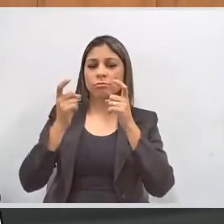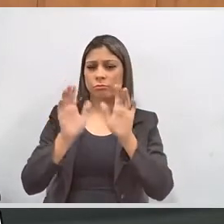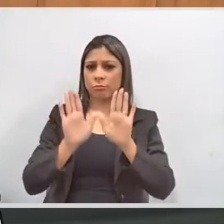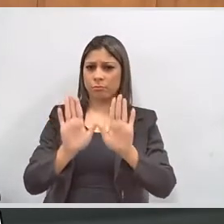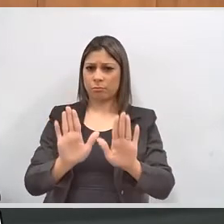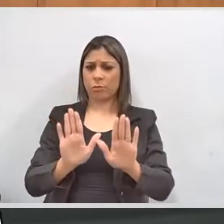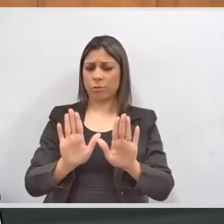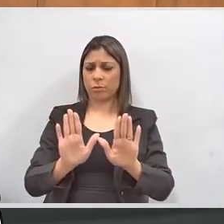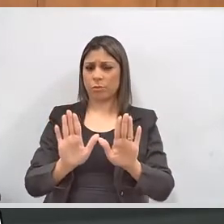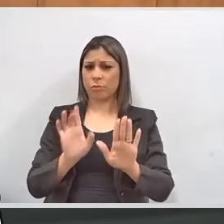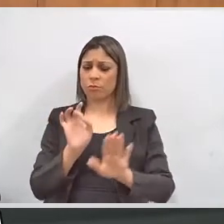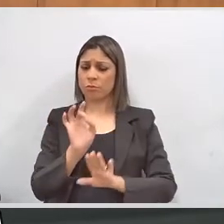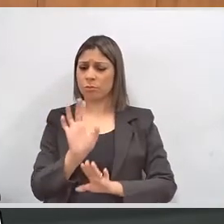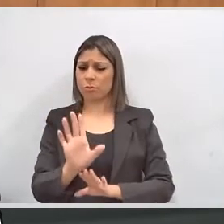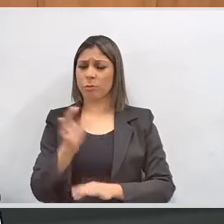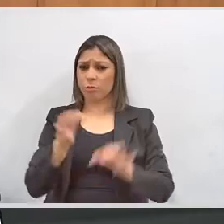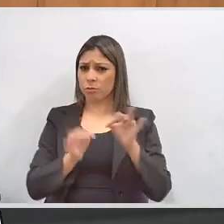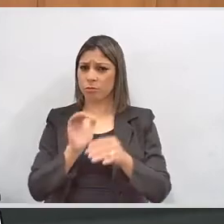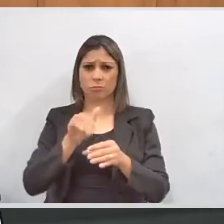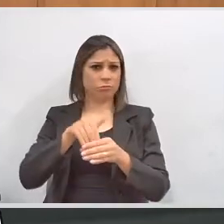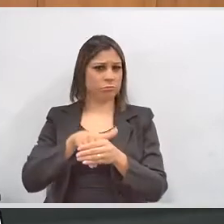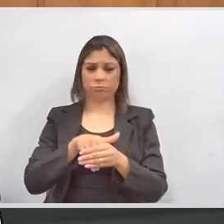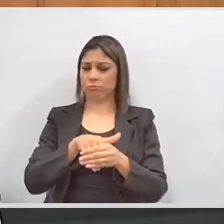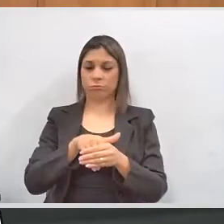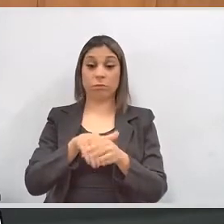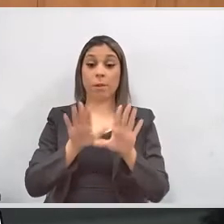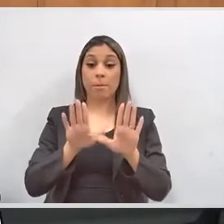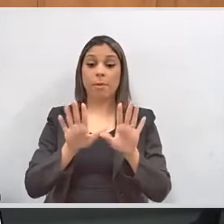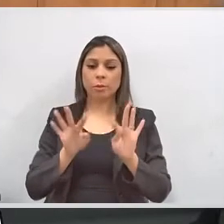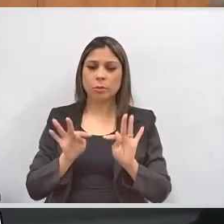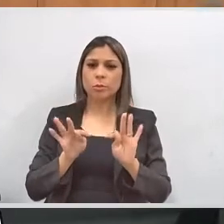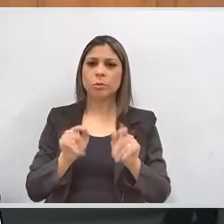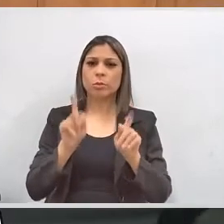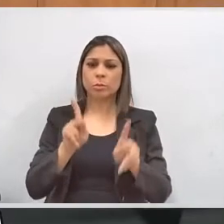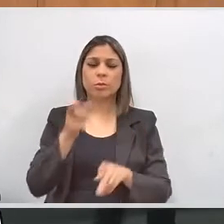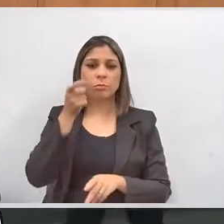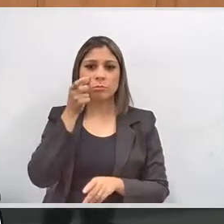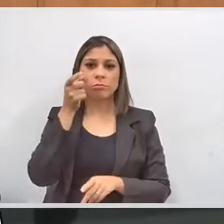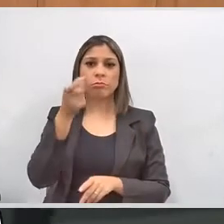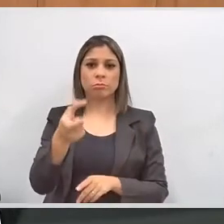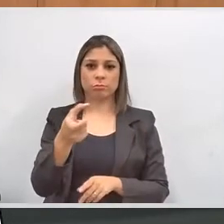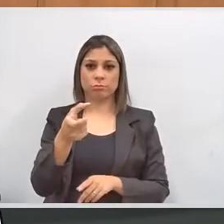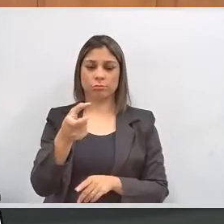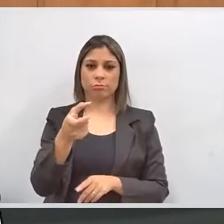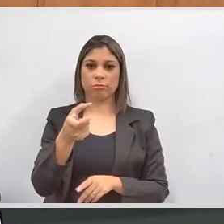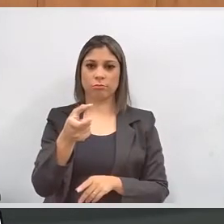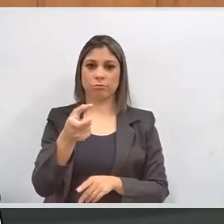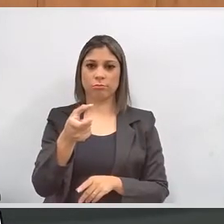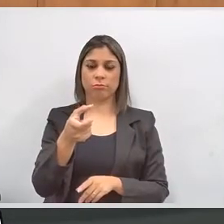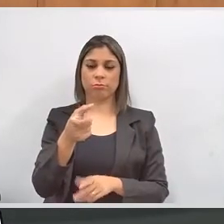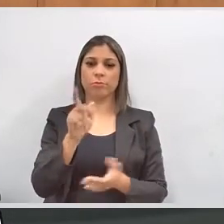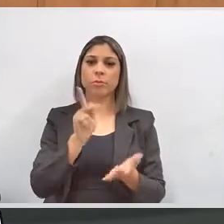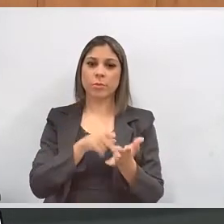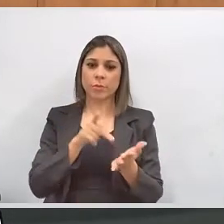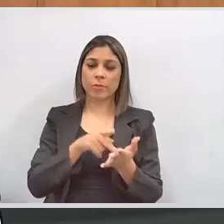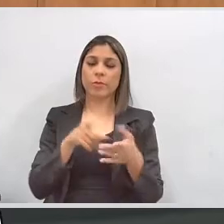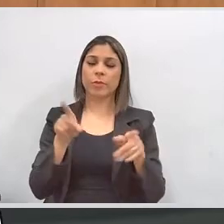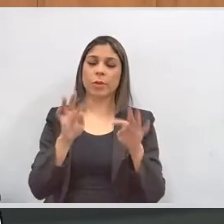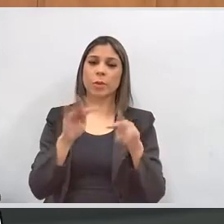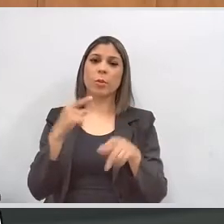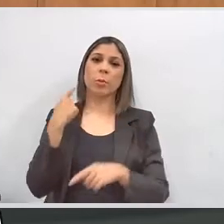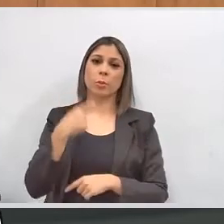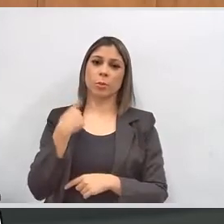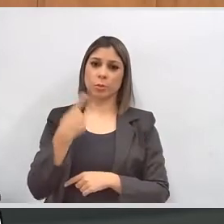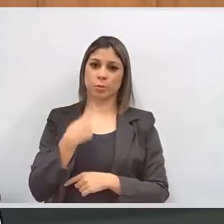ela não é apenas da Justiça Eleitoral, mas, antes de tudo, é de todos os interessados e da legítima representação política